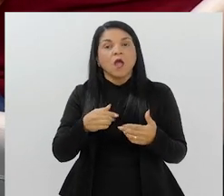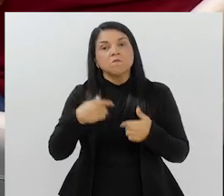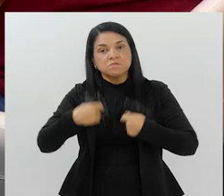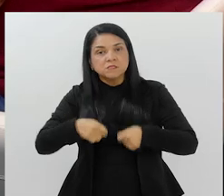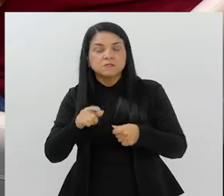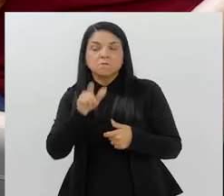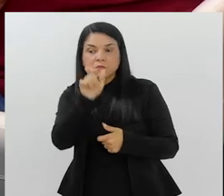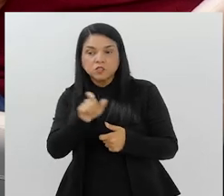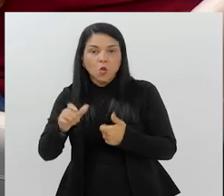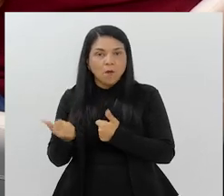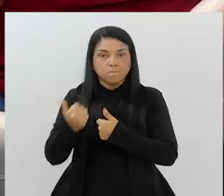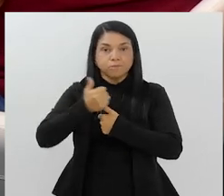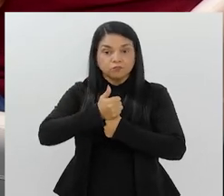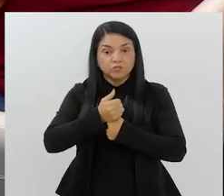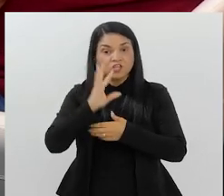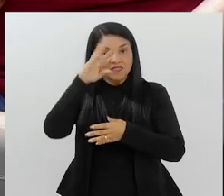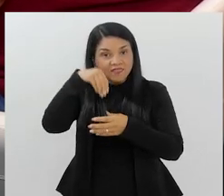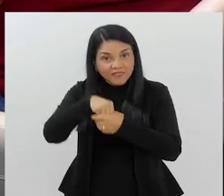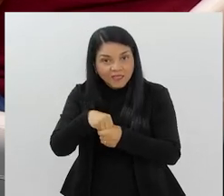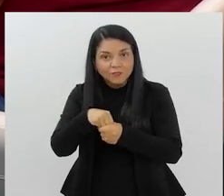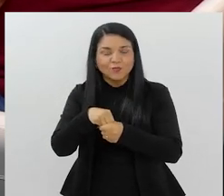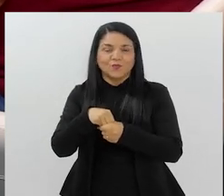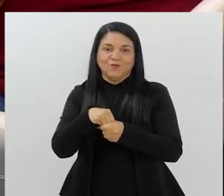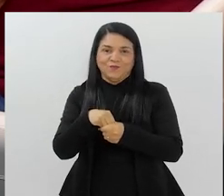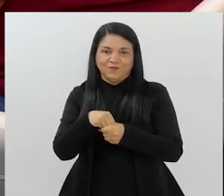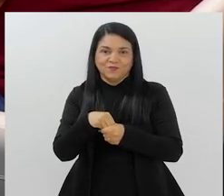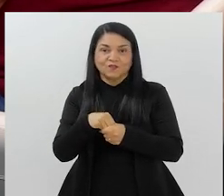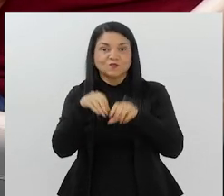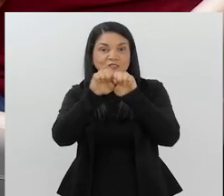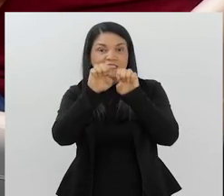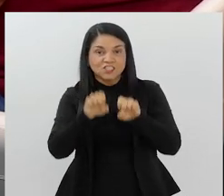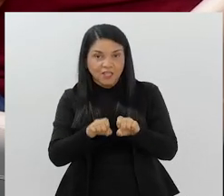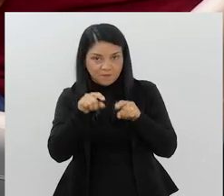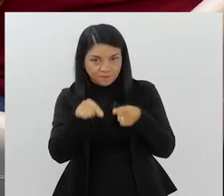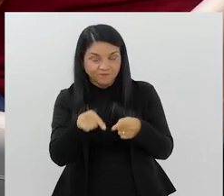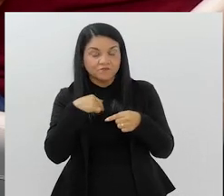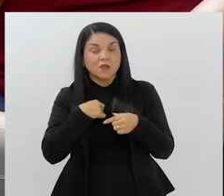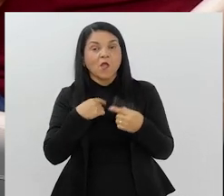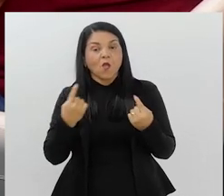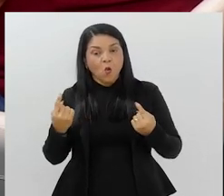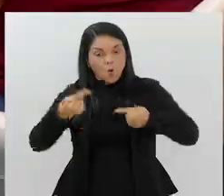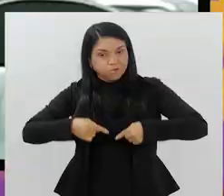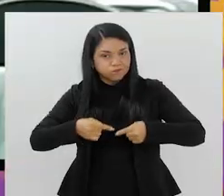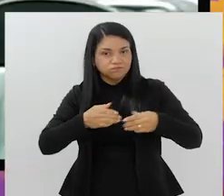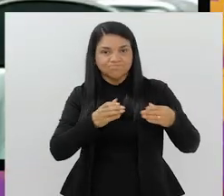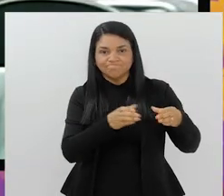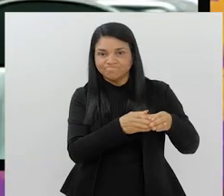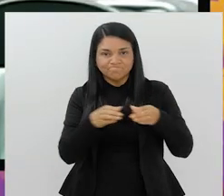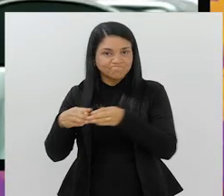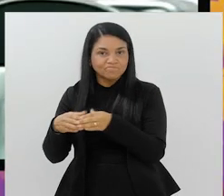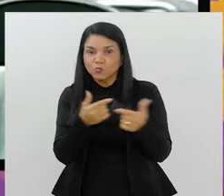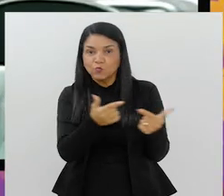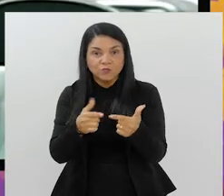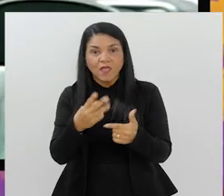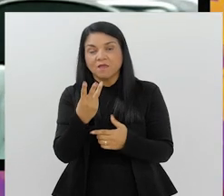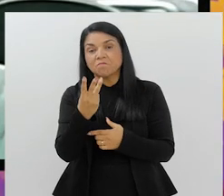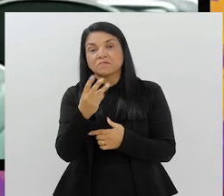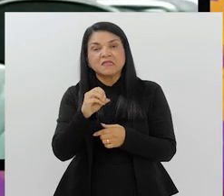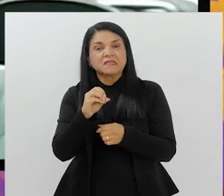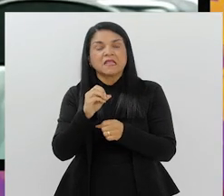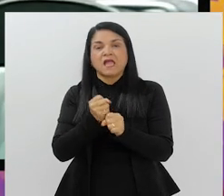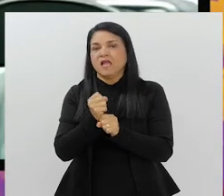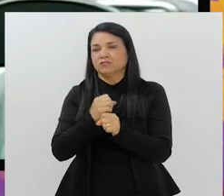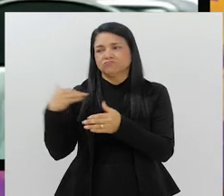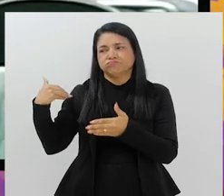alguém que já esteja dentro do ecossistema, do organograma. Então, assim, oposição mesmo, a CBF não tem há mais de 30 anos.